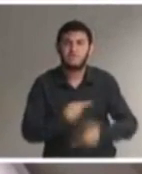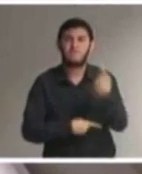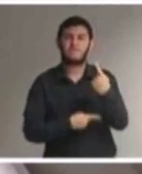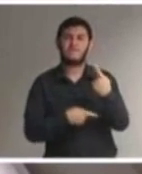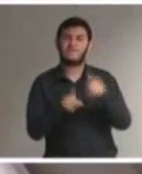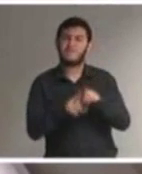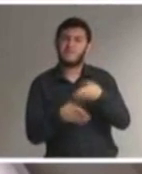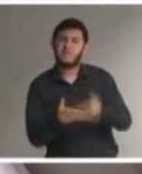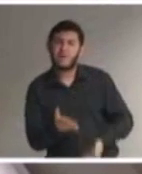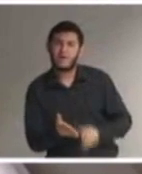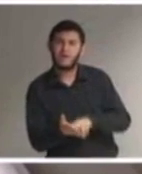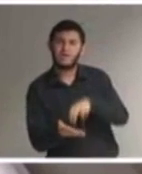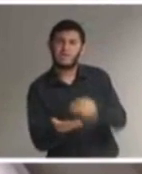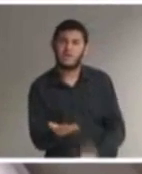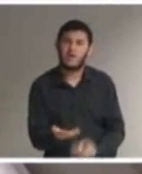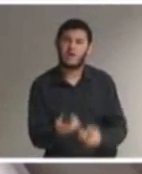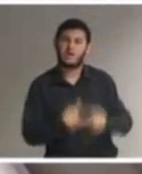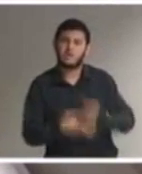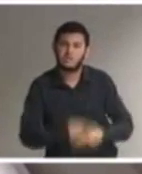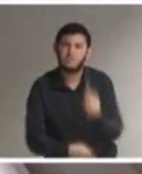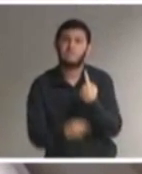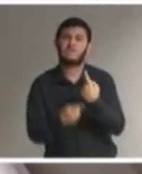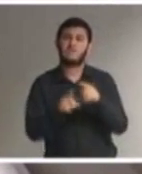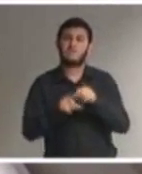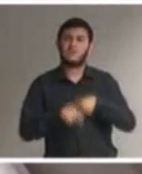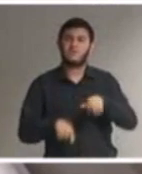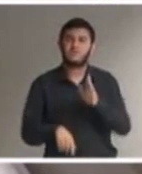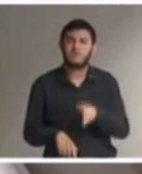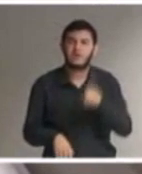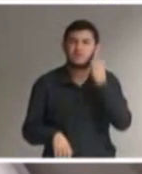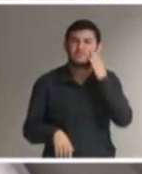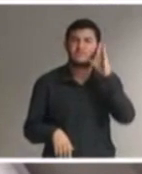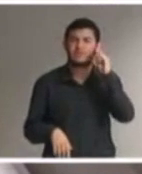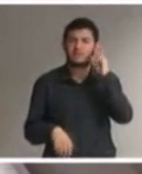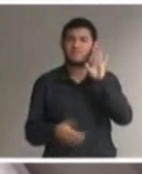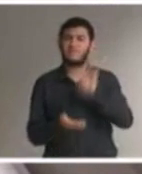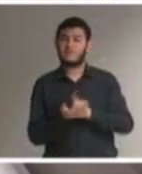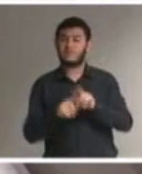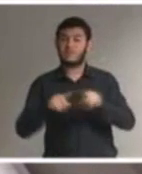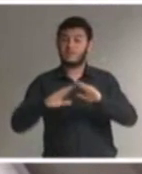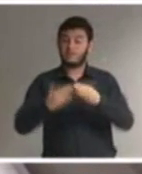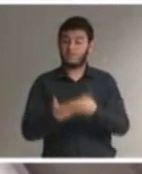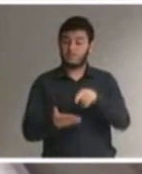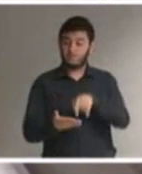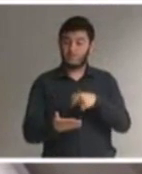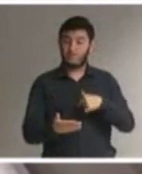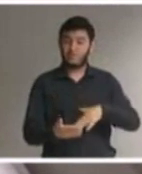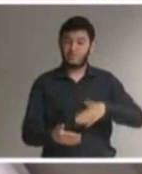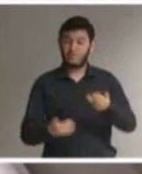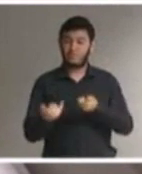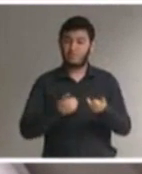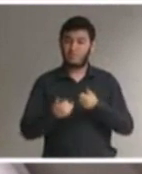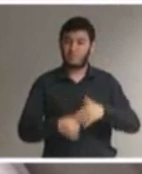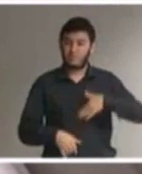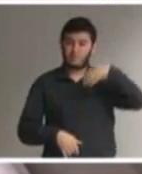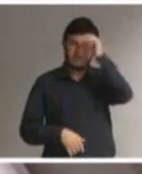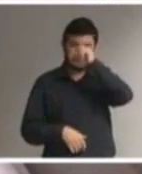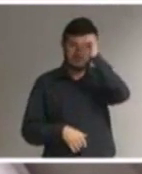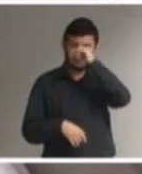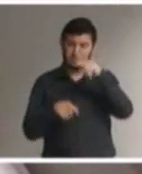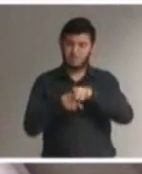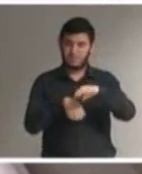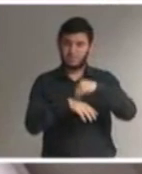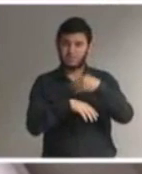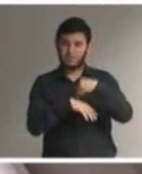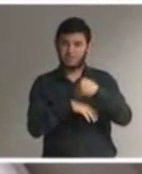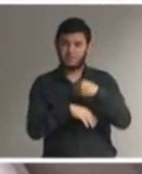perco. Amadureço como fruta em cada desafio. Na escola, aprendi. Fui ensinado que não é diferente